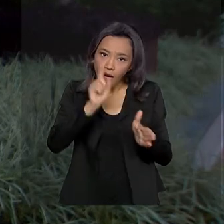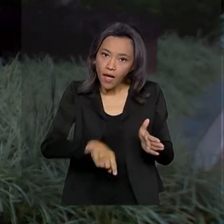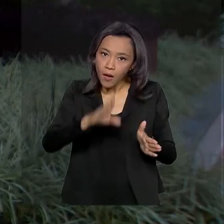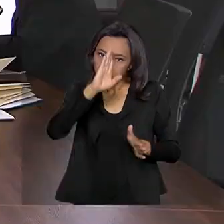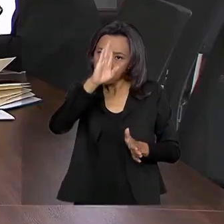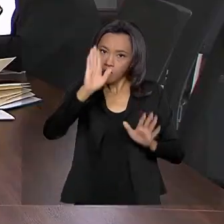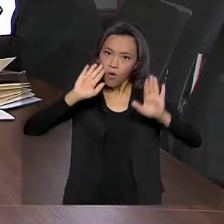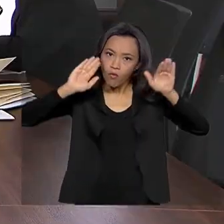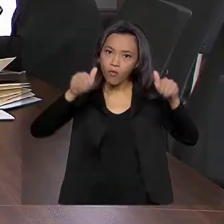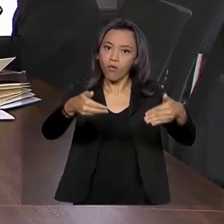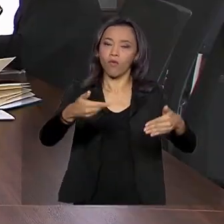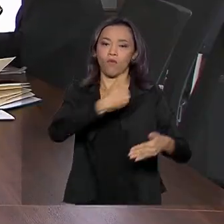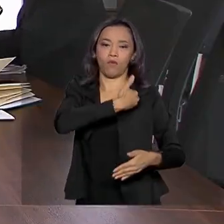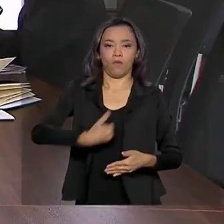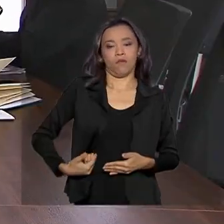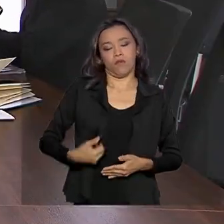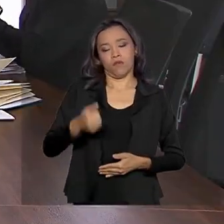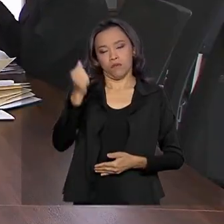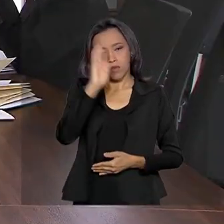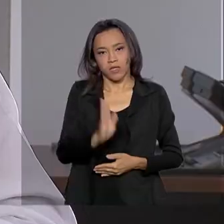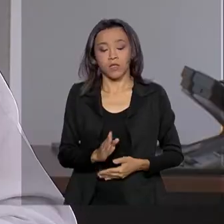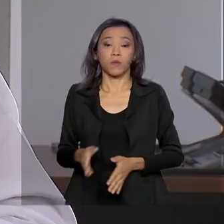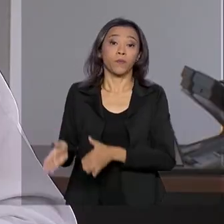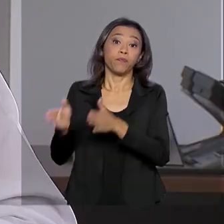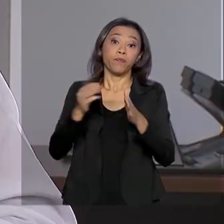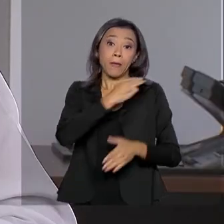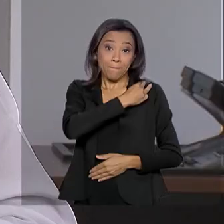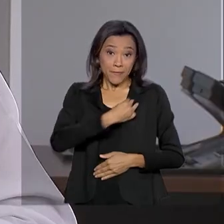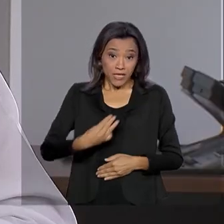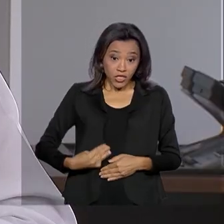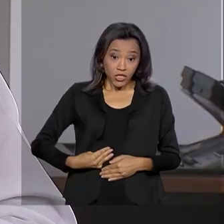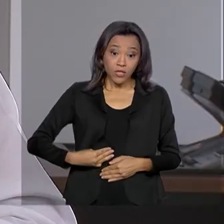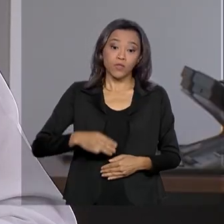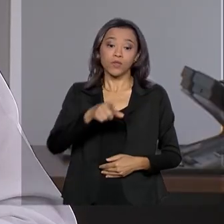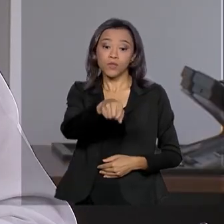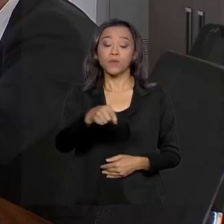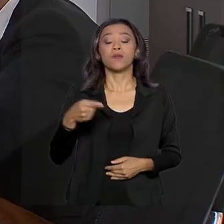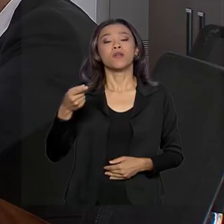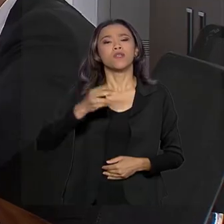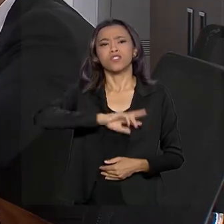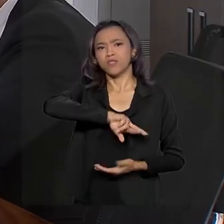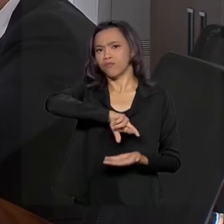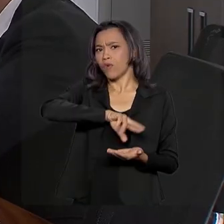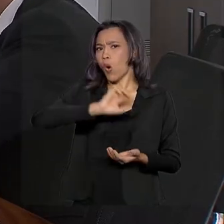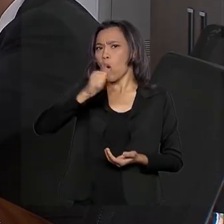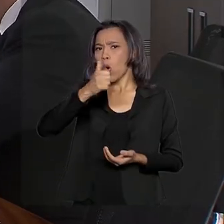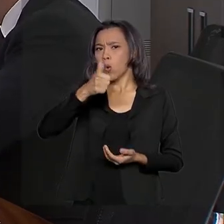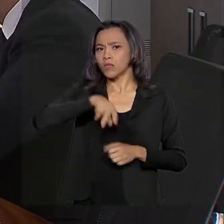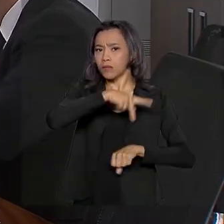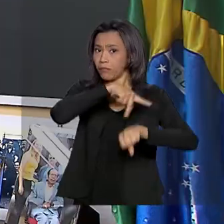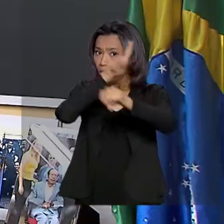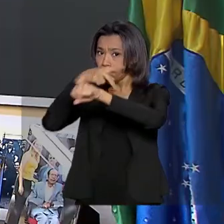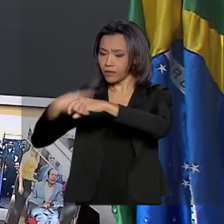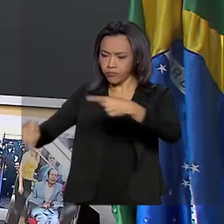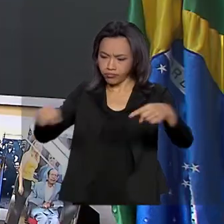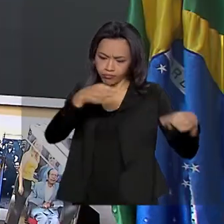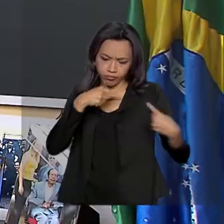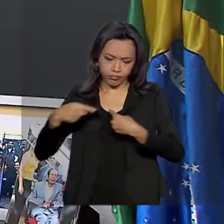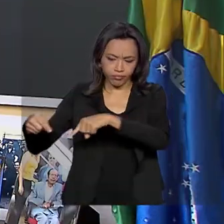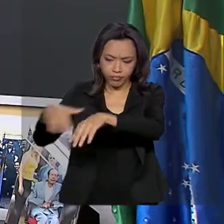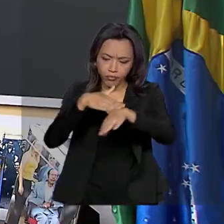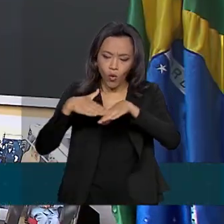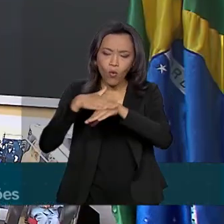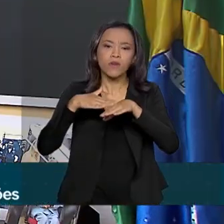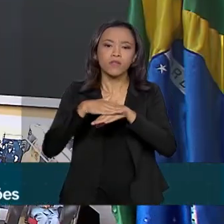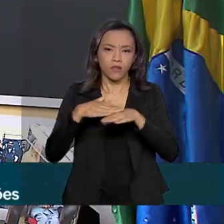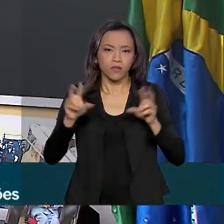brasileiro. Ministros de Ciência e Tecnologia de 11 países discutiram o assunto nesta segunda-feira. Esse compartilhamento